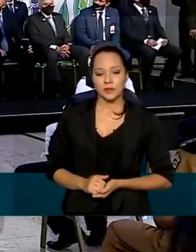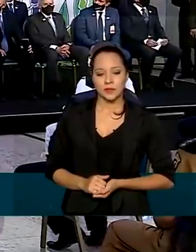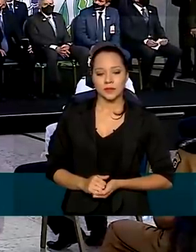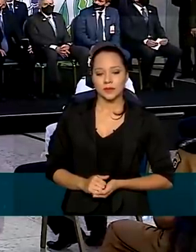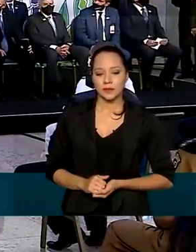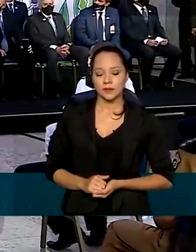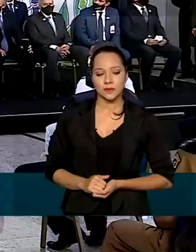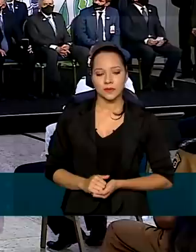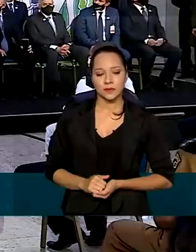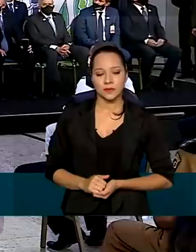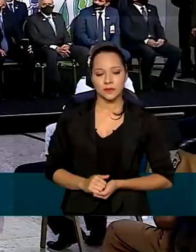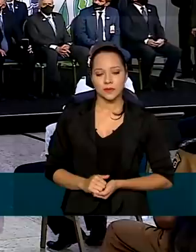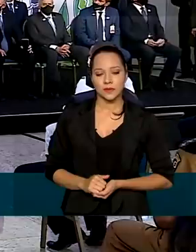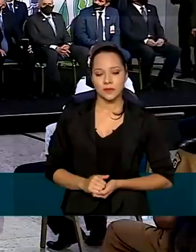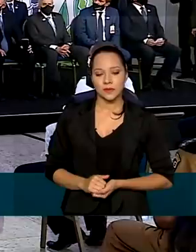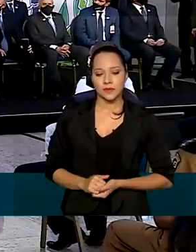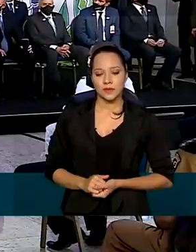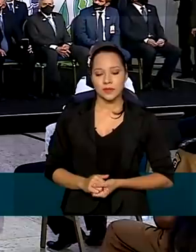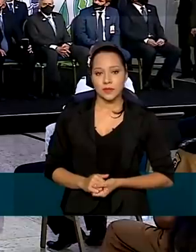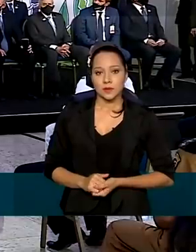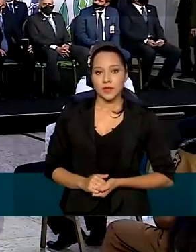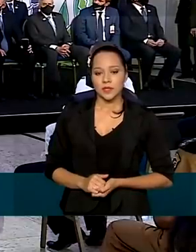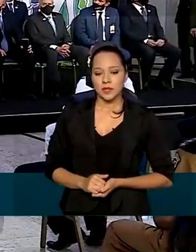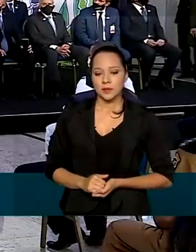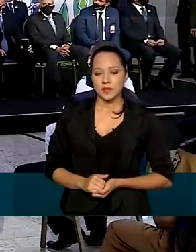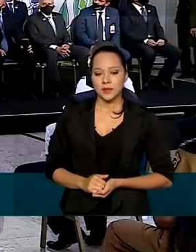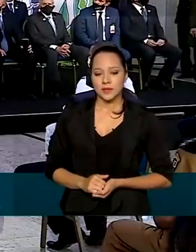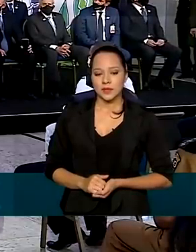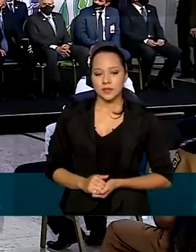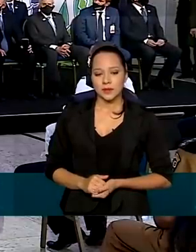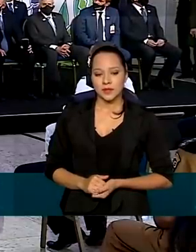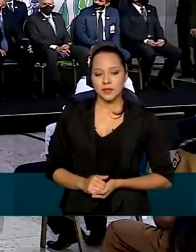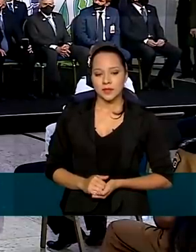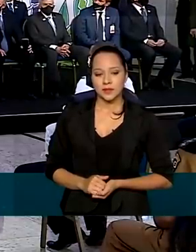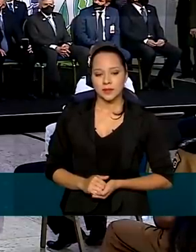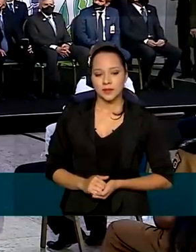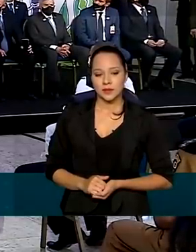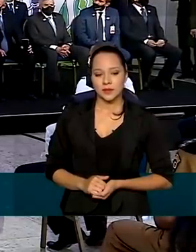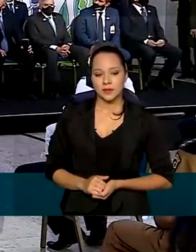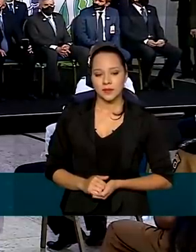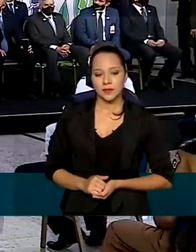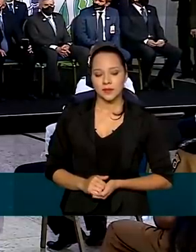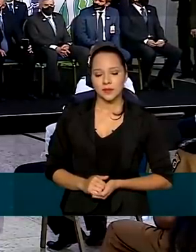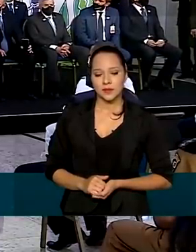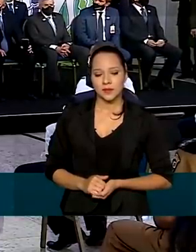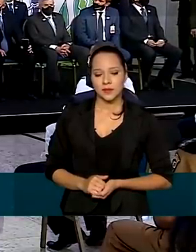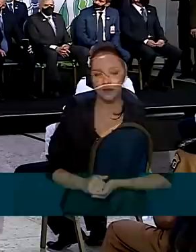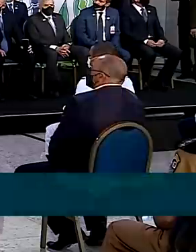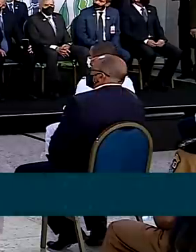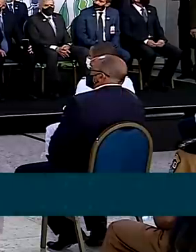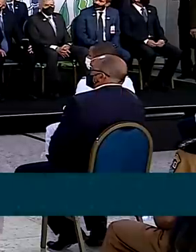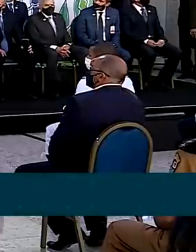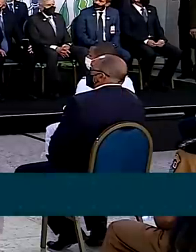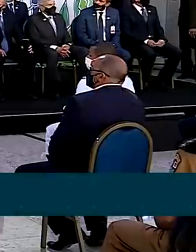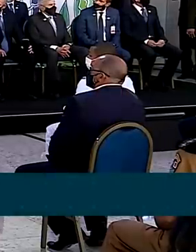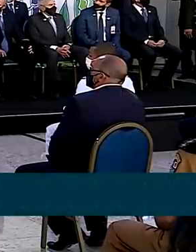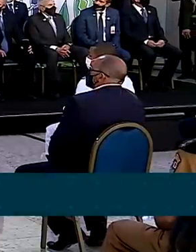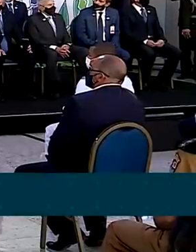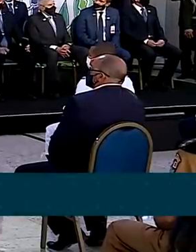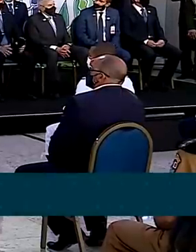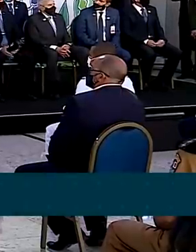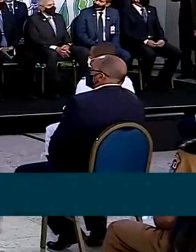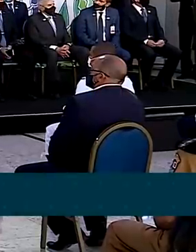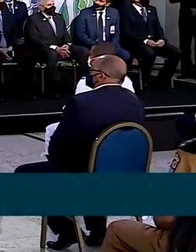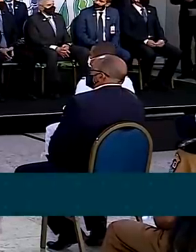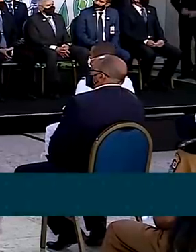Agora há pouco, em São Paulo, R$ 2,5 bilhões no setor sul, nos aeroportos da região sul, dentre eles o nosso aeroporto de Foz do